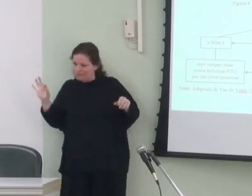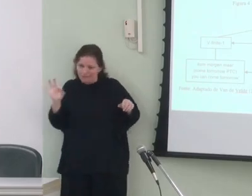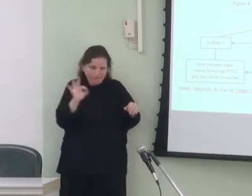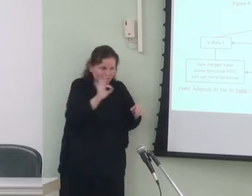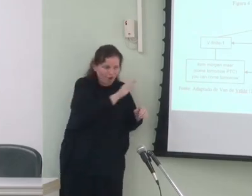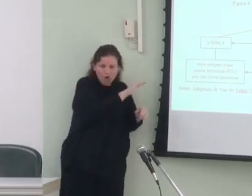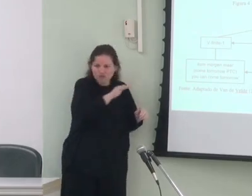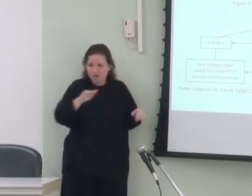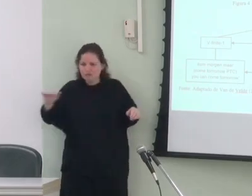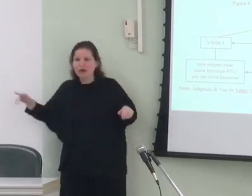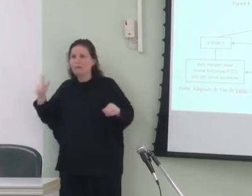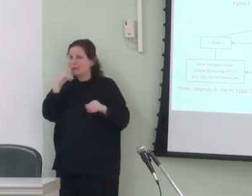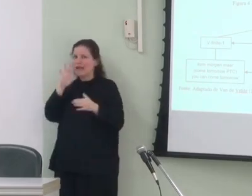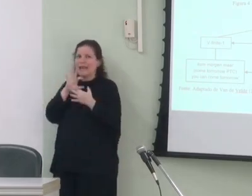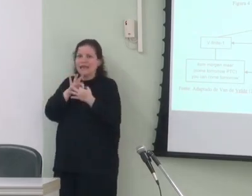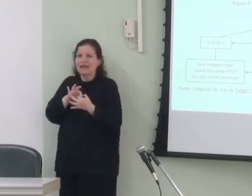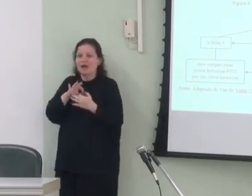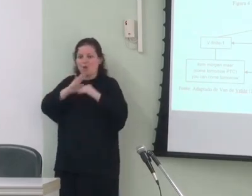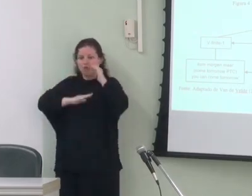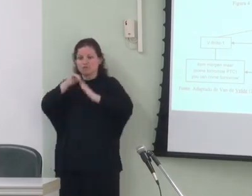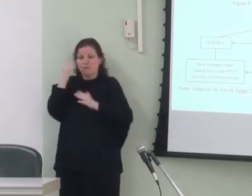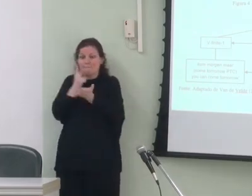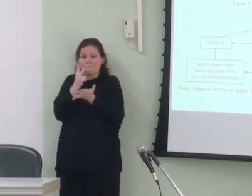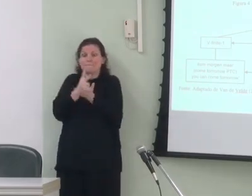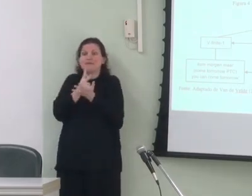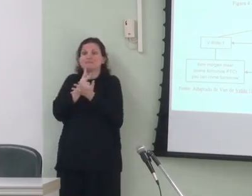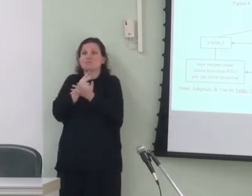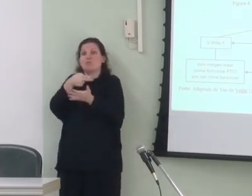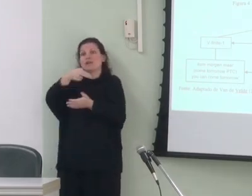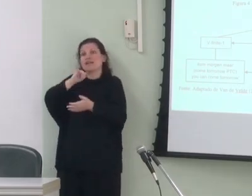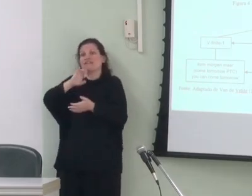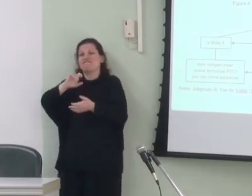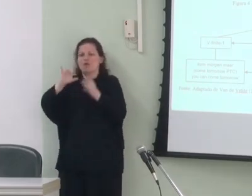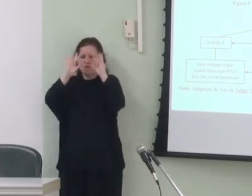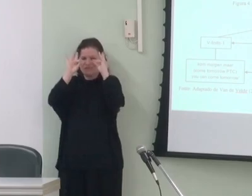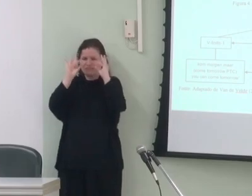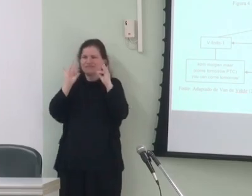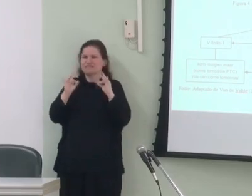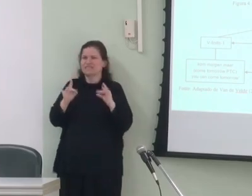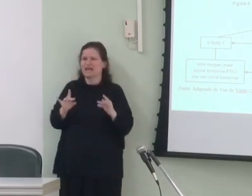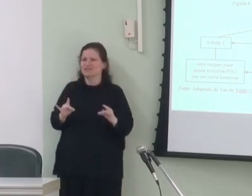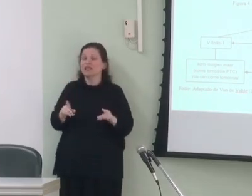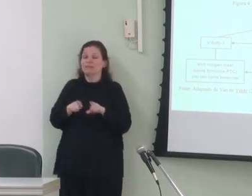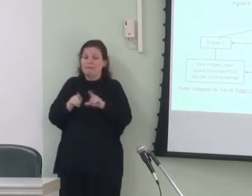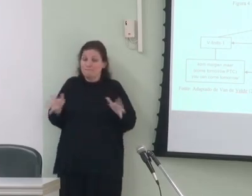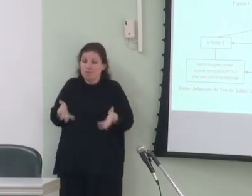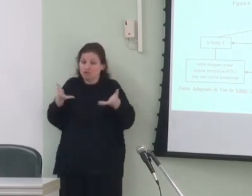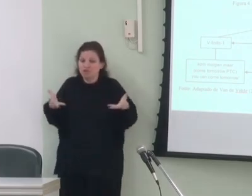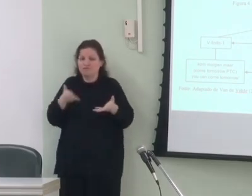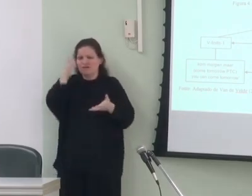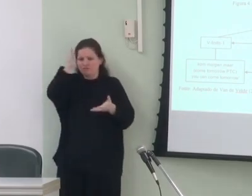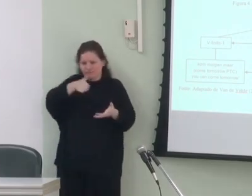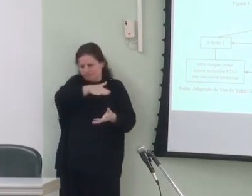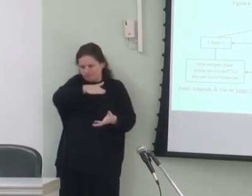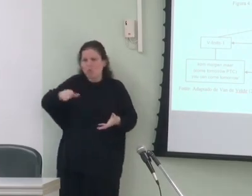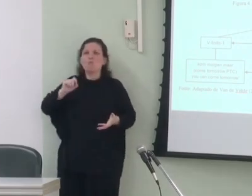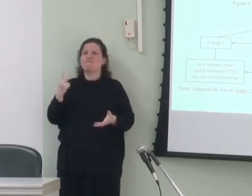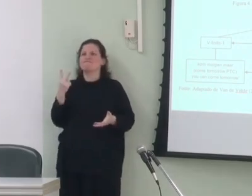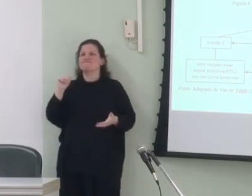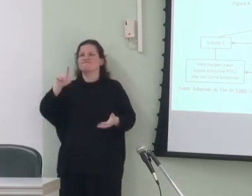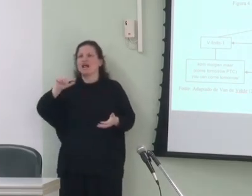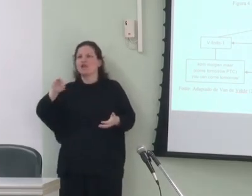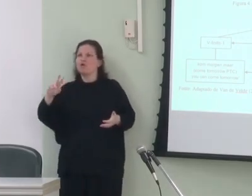que ligam construções no mesmo nível de especificidade e motivam uma a outra em termos de valores